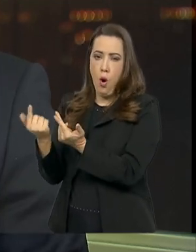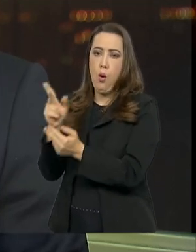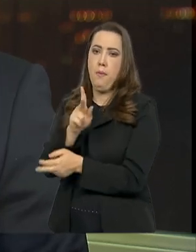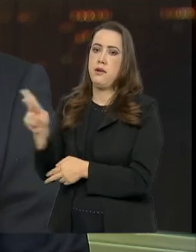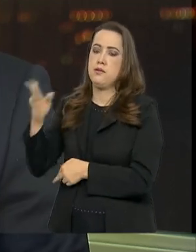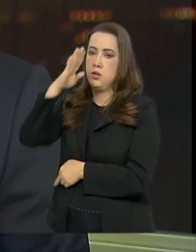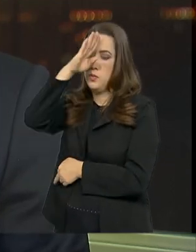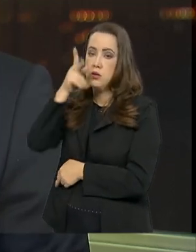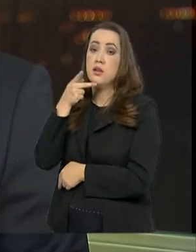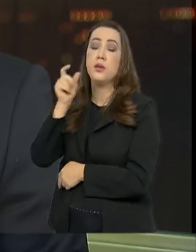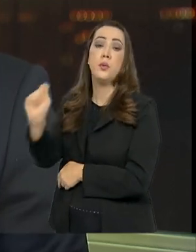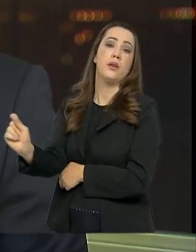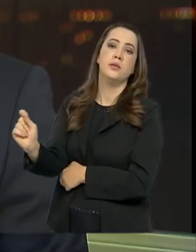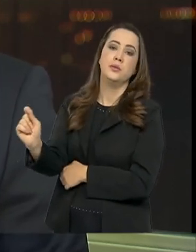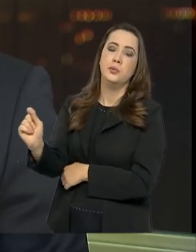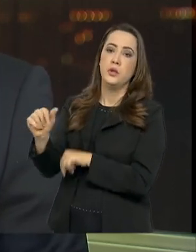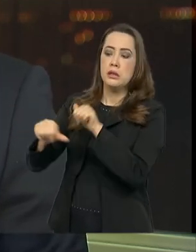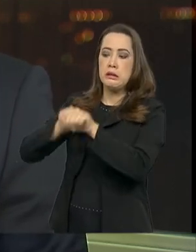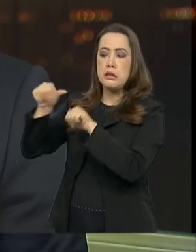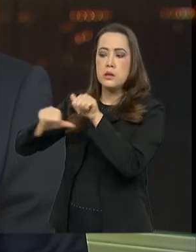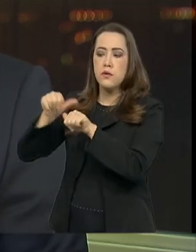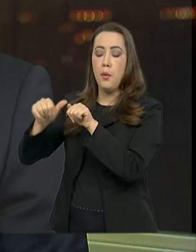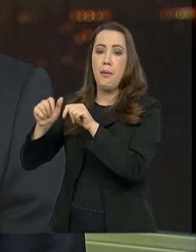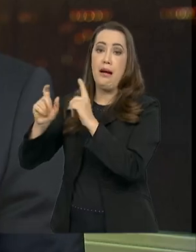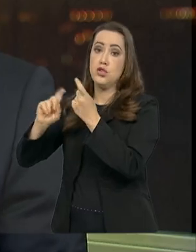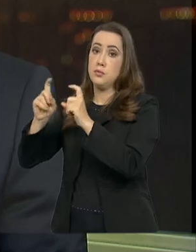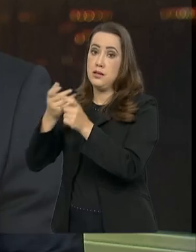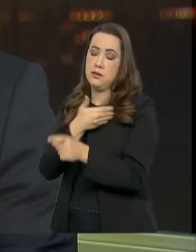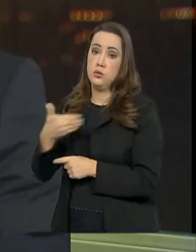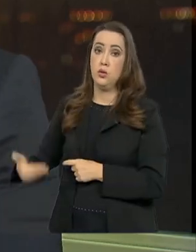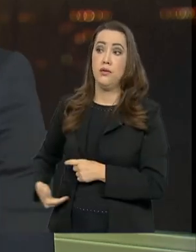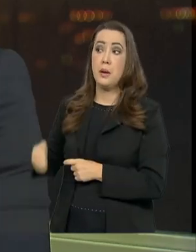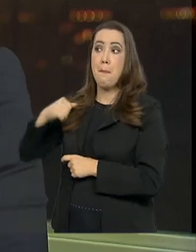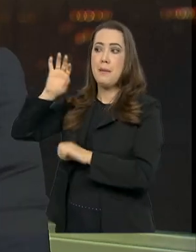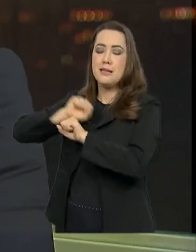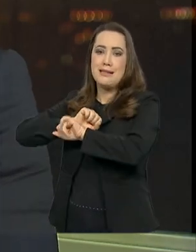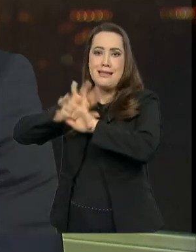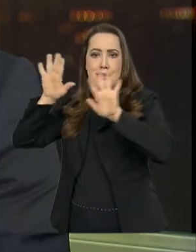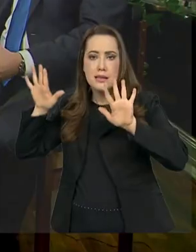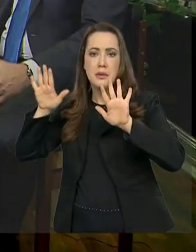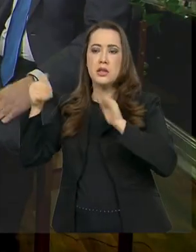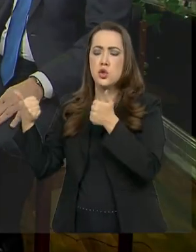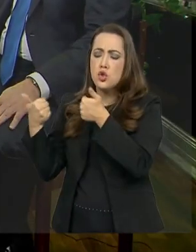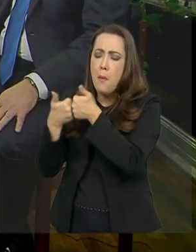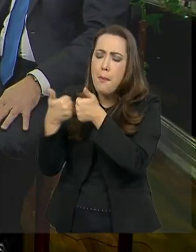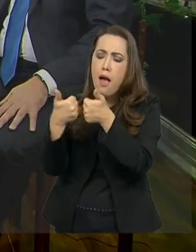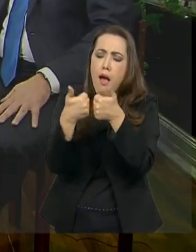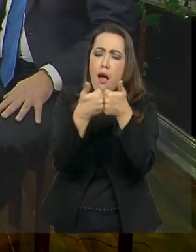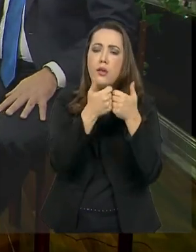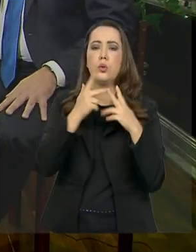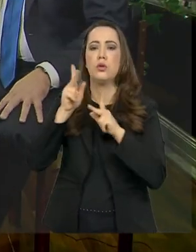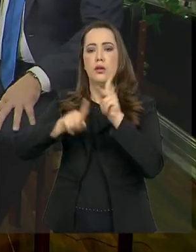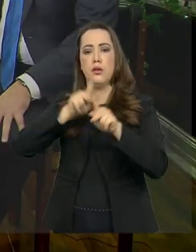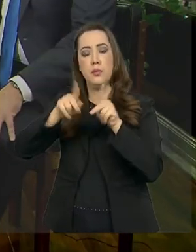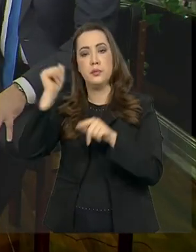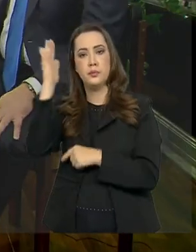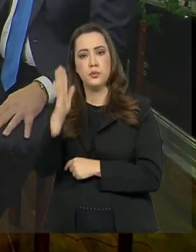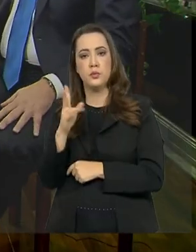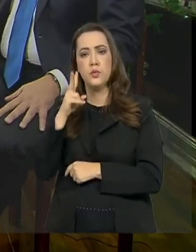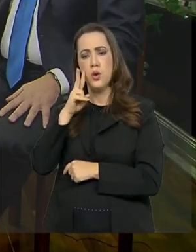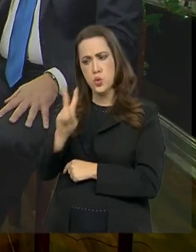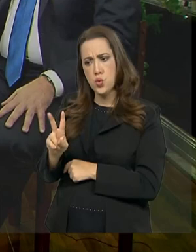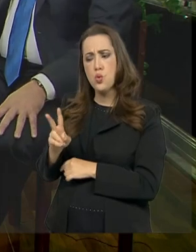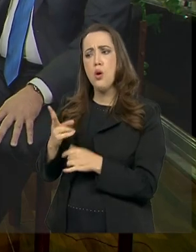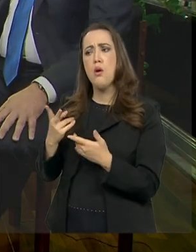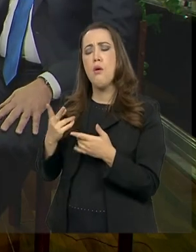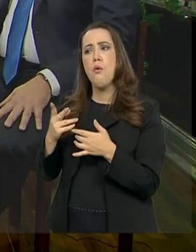questão de tornar a administração pública, com o governo, mais transparente e próximo à população brasileira. O senhor considera